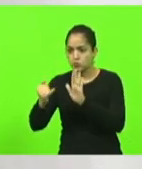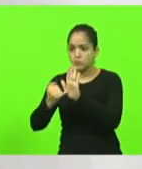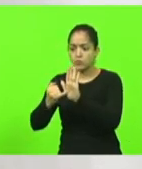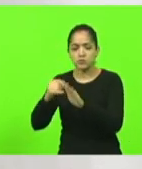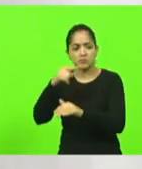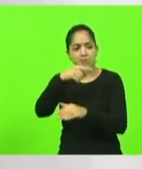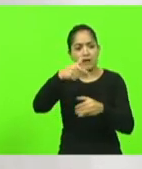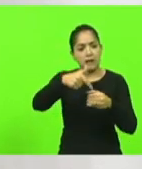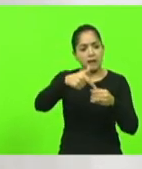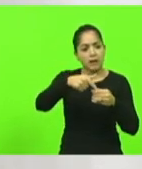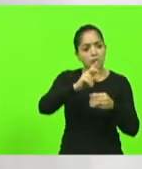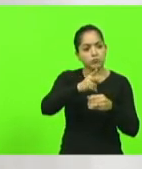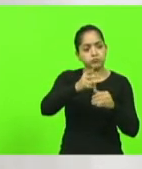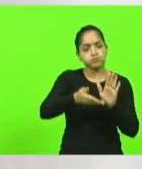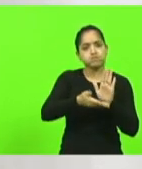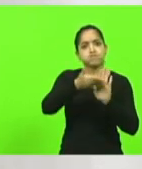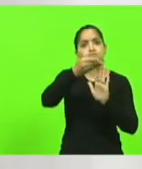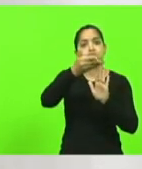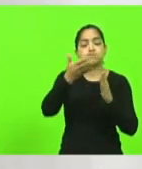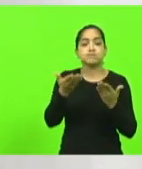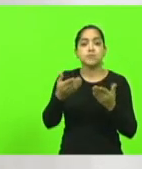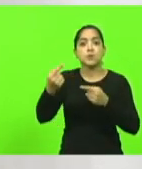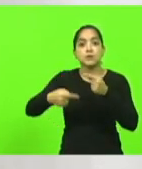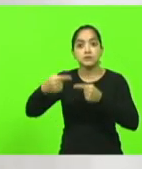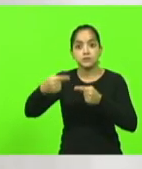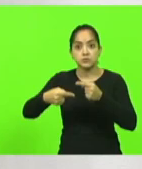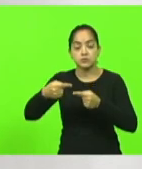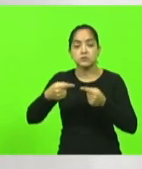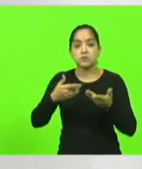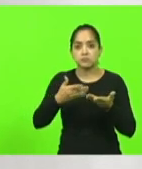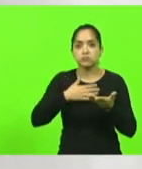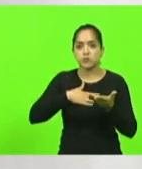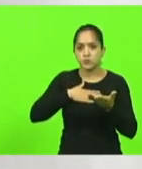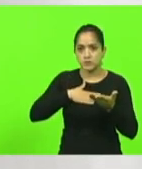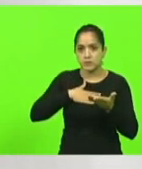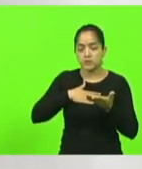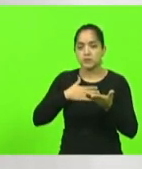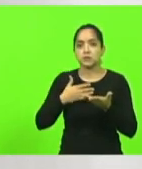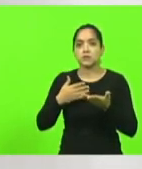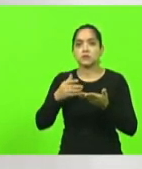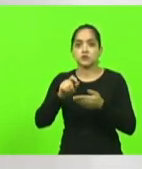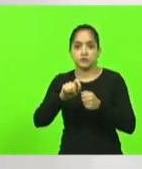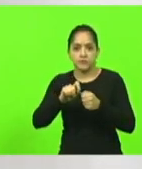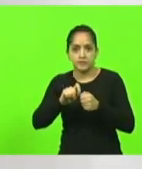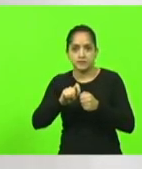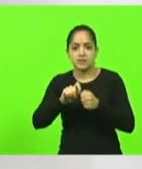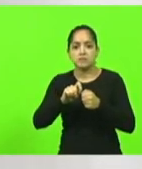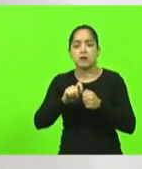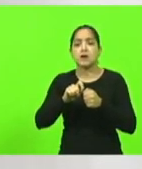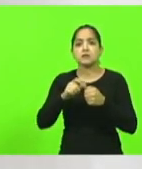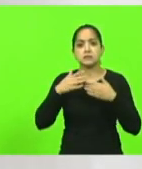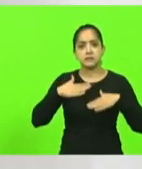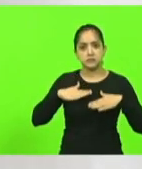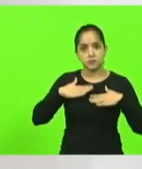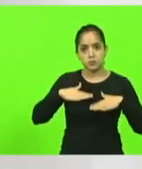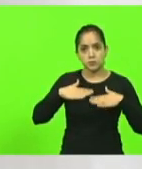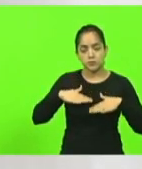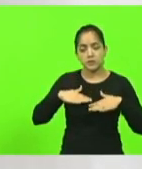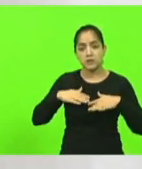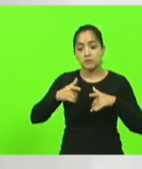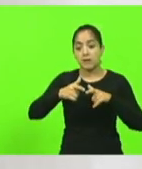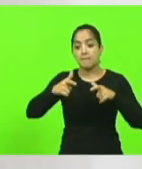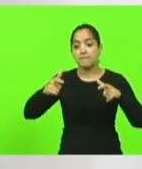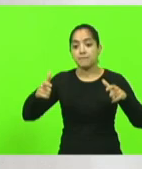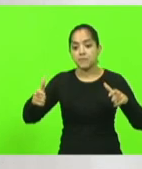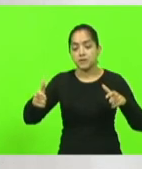baixou naquele momento, então, essa discussão eu gostaria que fosse feita de uma maneira civilizada e ampliada e não